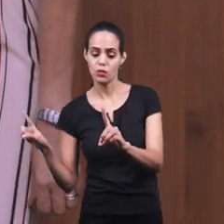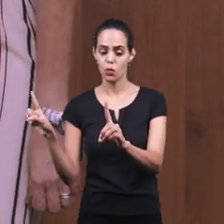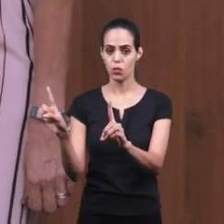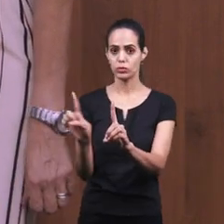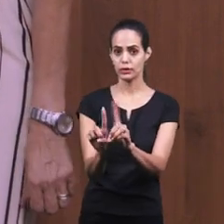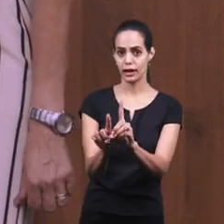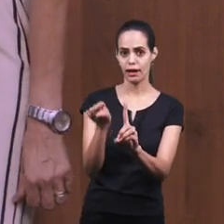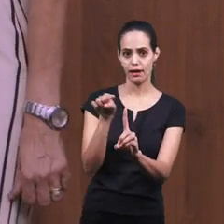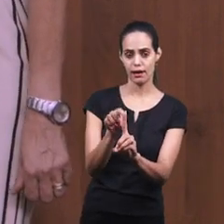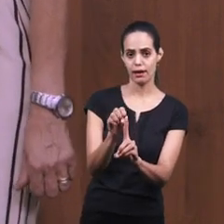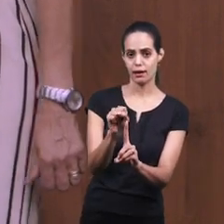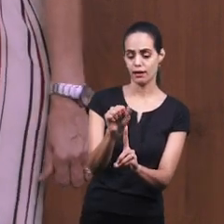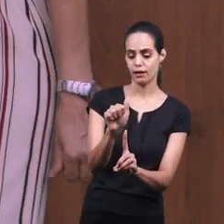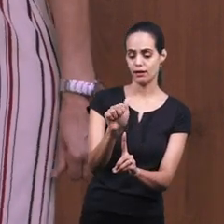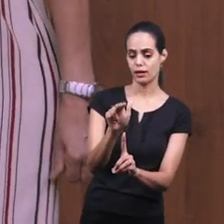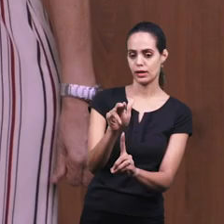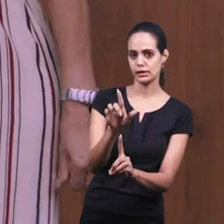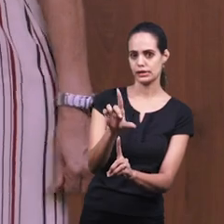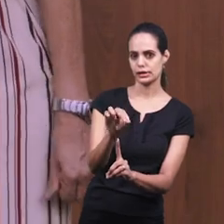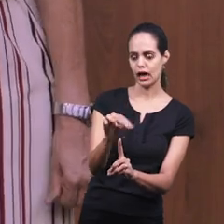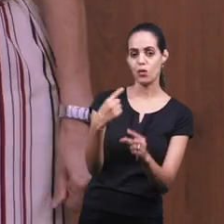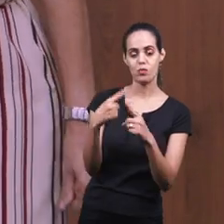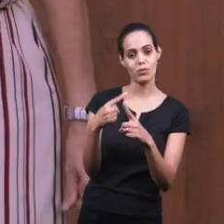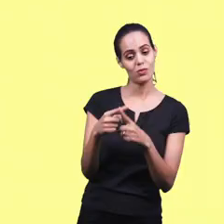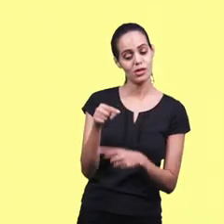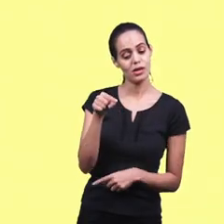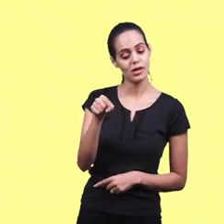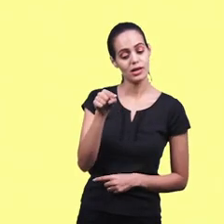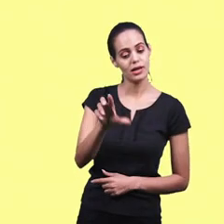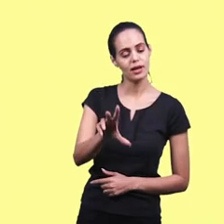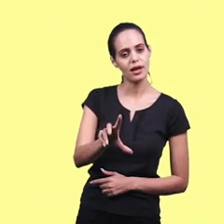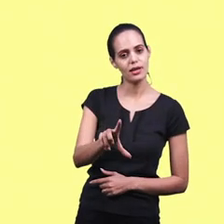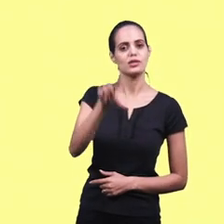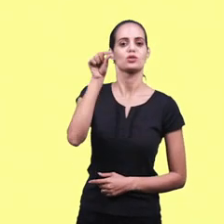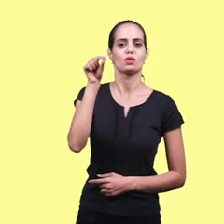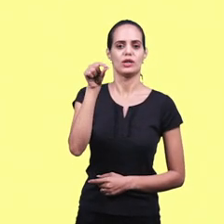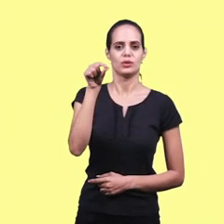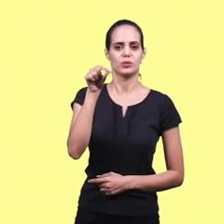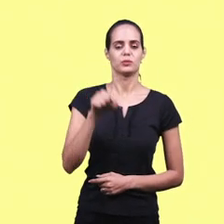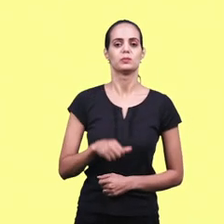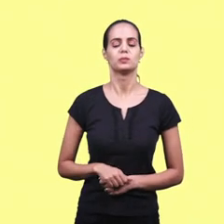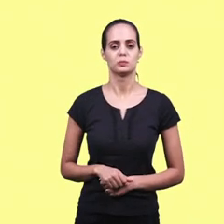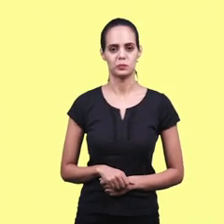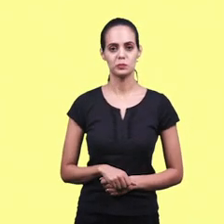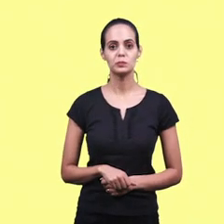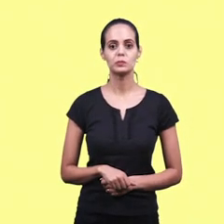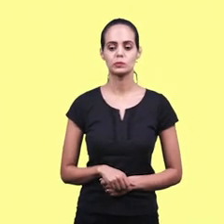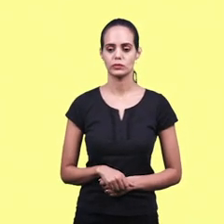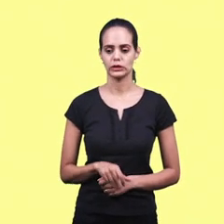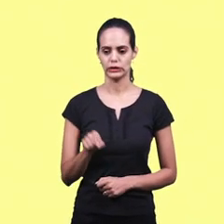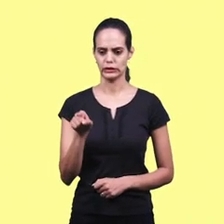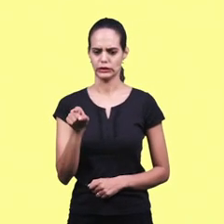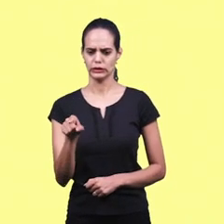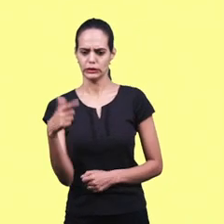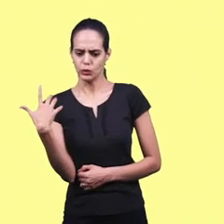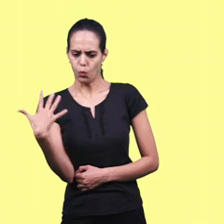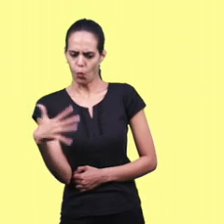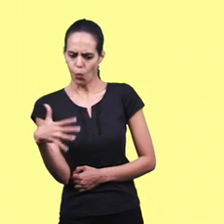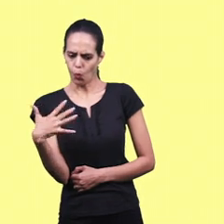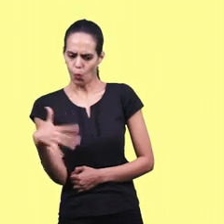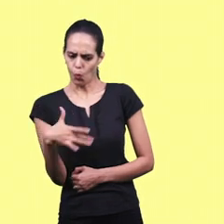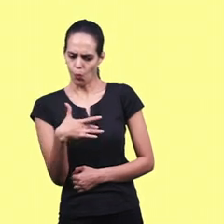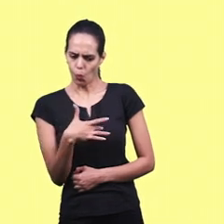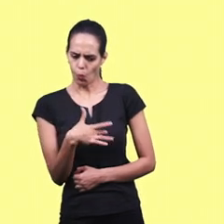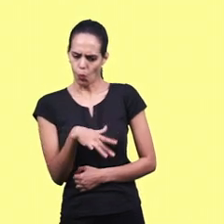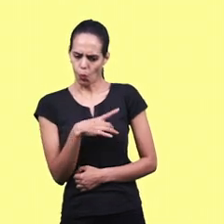encontro de Saulo Pois Saulo era um vaso escolhido Ananias temeu